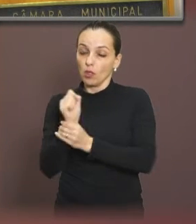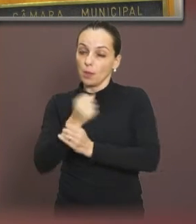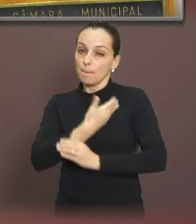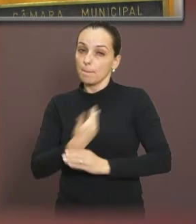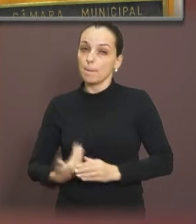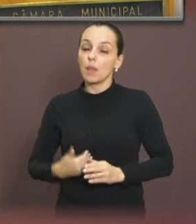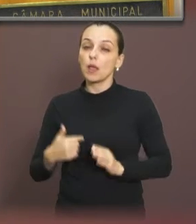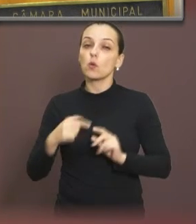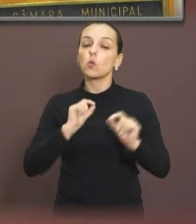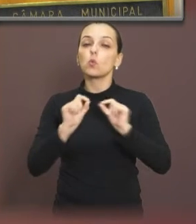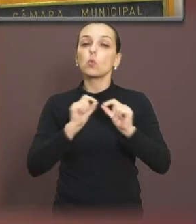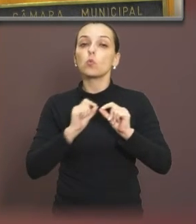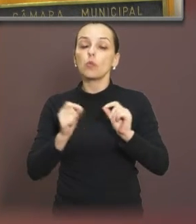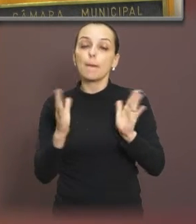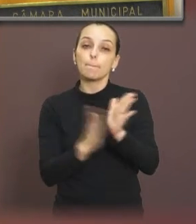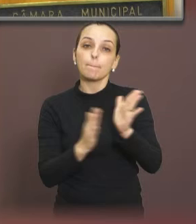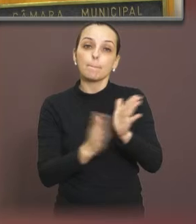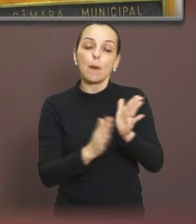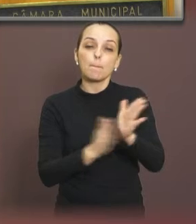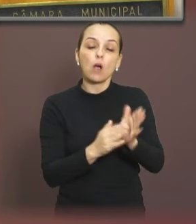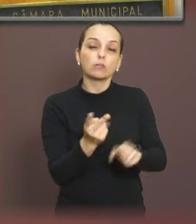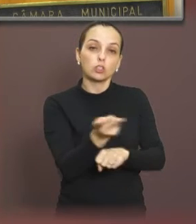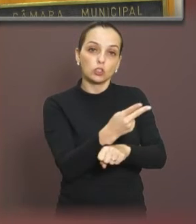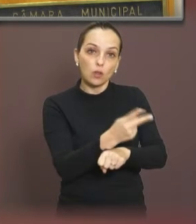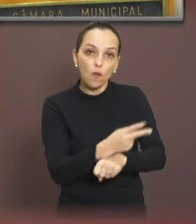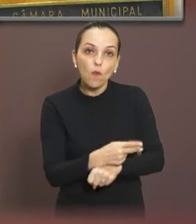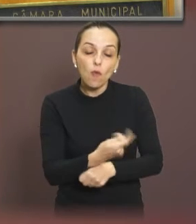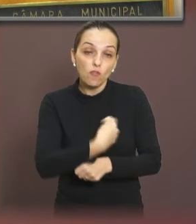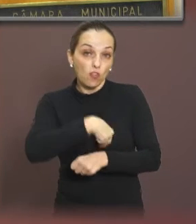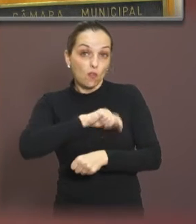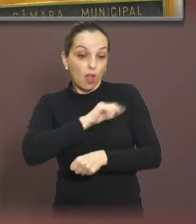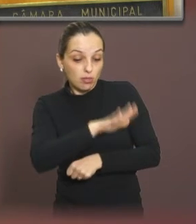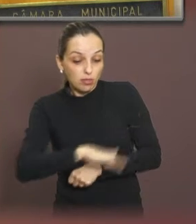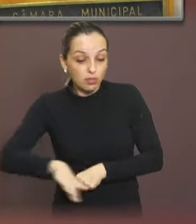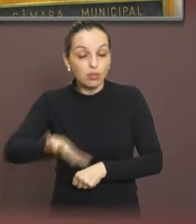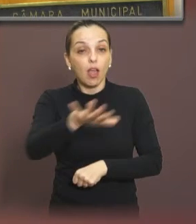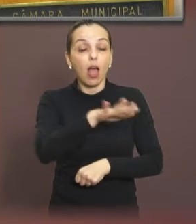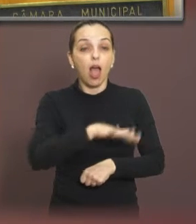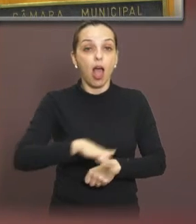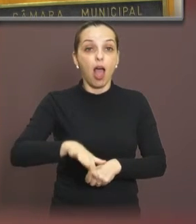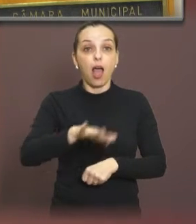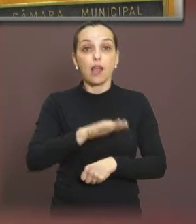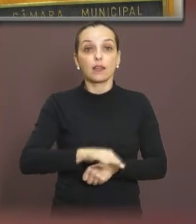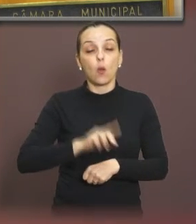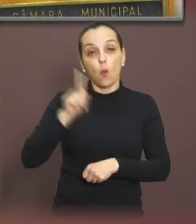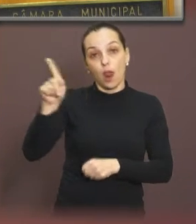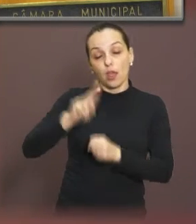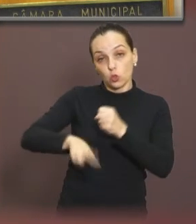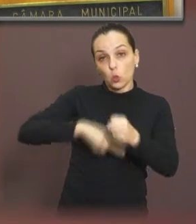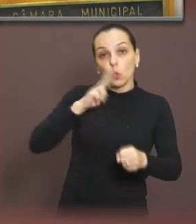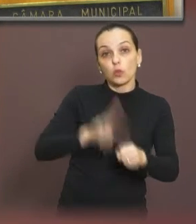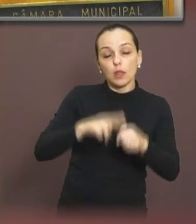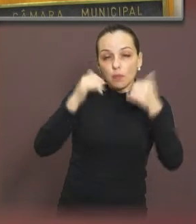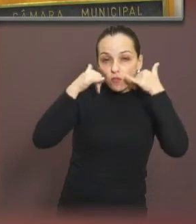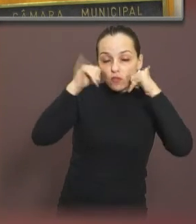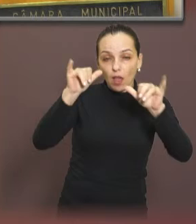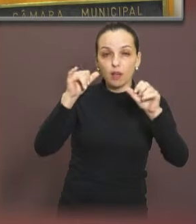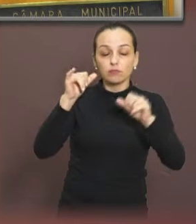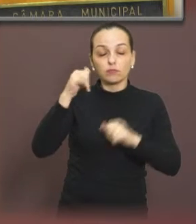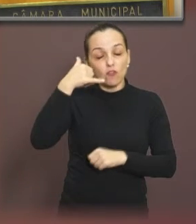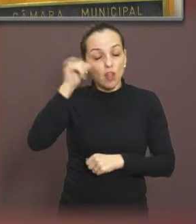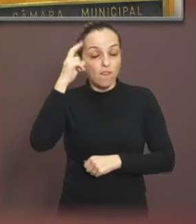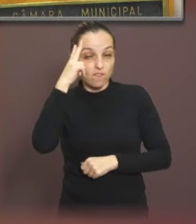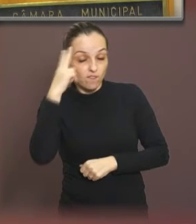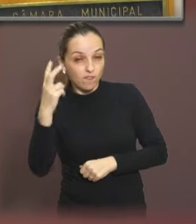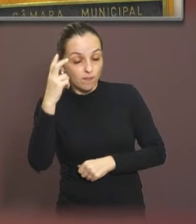para que apresente propostas no patrulhamento e fiscalização na região da Unesp, no combate à violência e insegurança